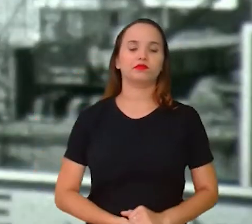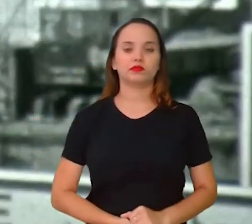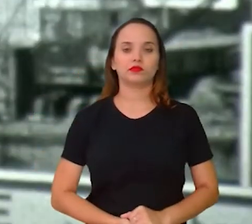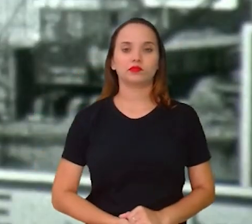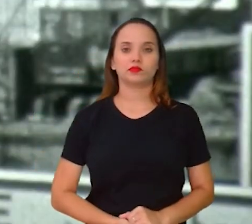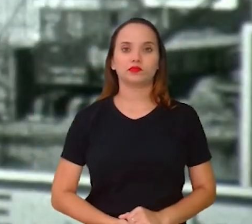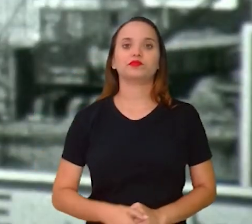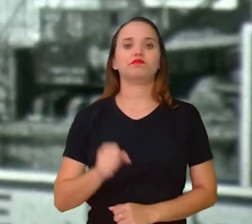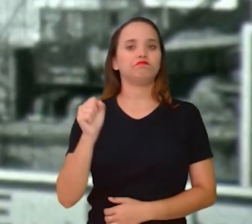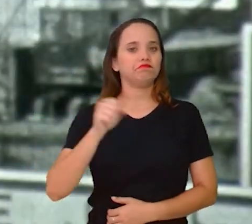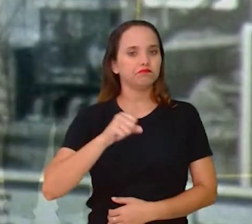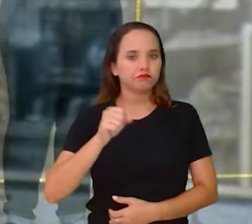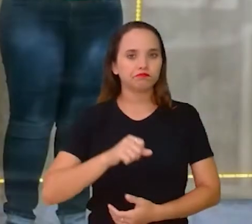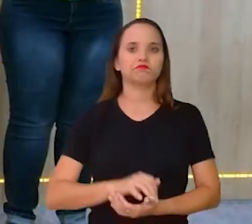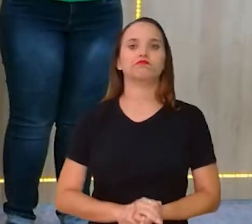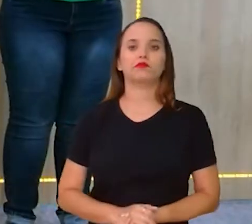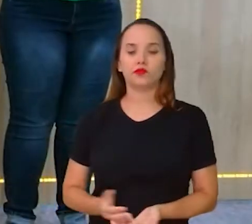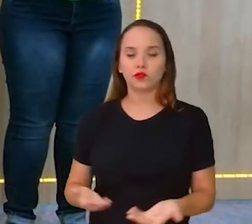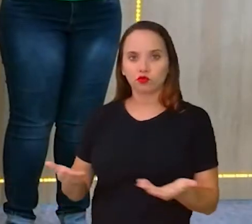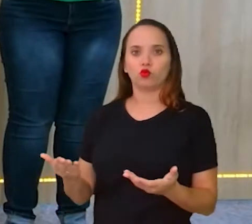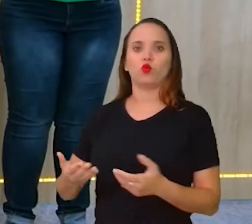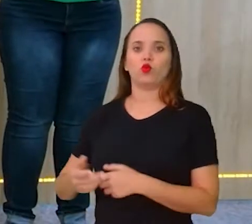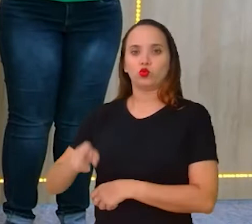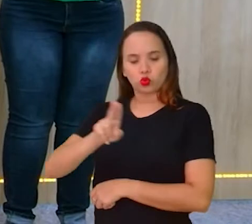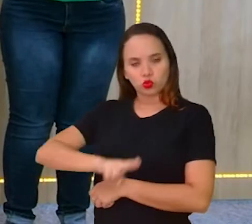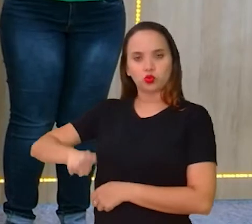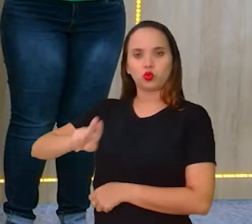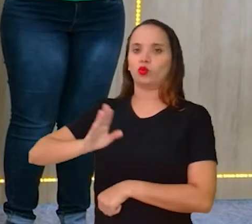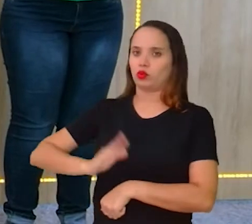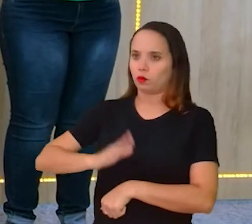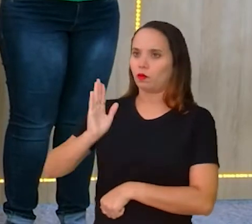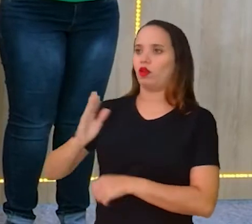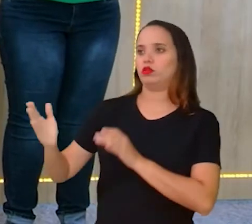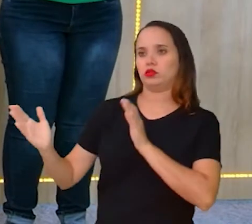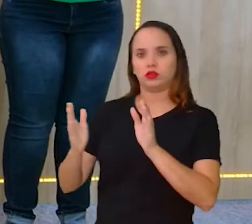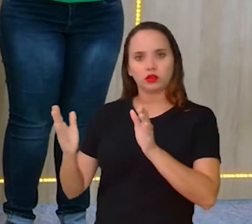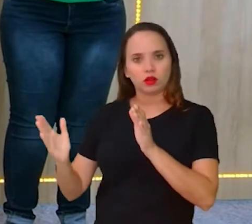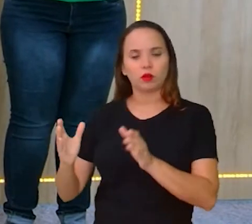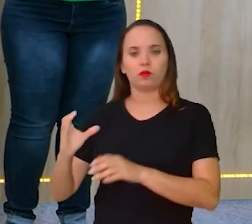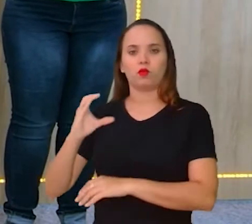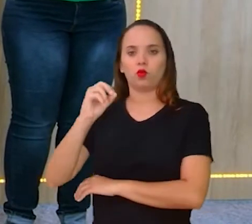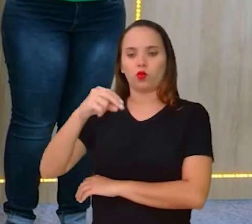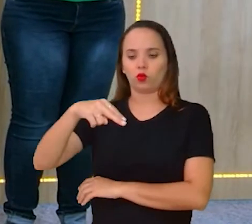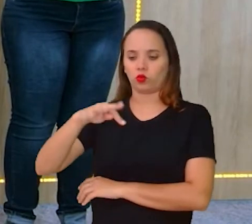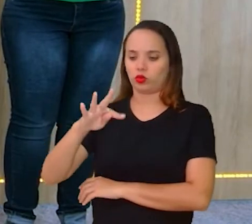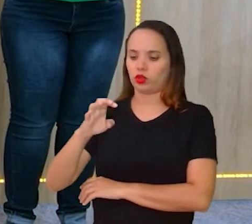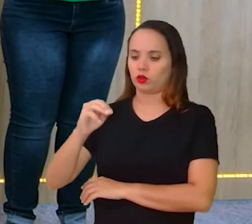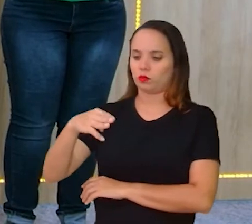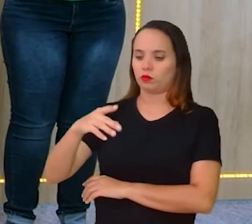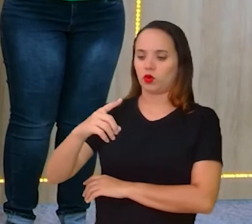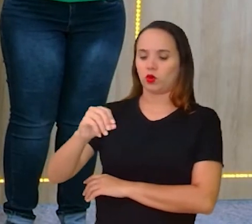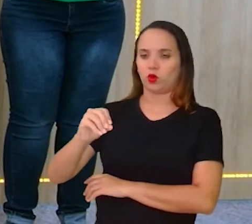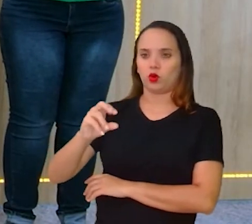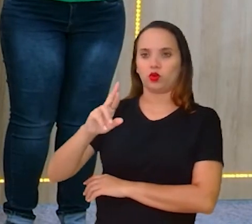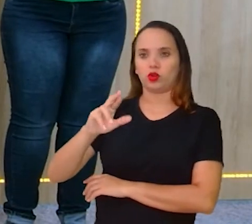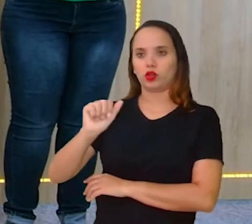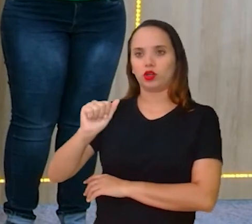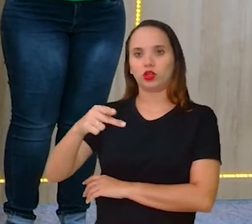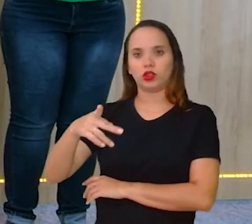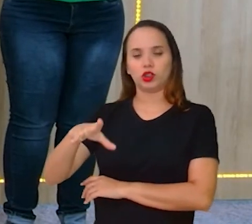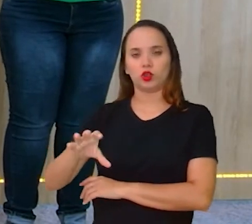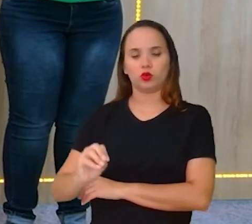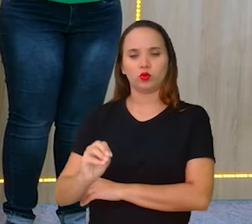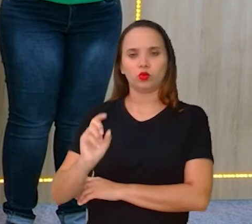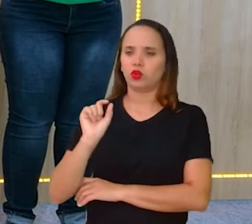É isso mesmo. Estamos usando o digital muito mais agora, nesse tempo contemporâneo, do que em outras épocas. E o que é isso, né Tiago?